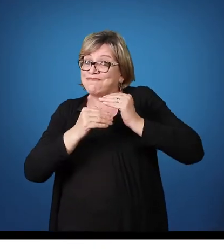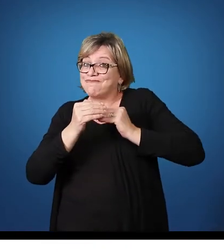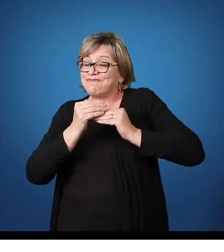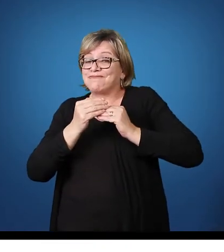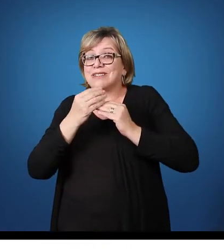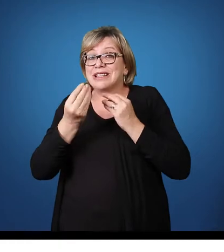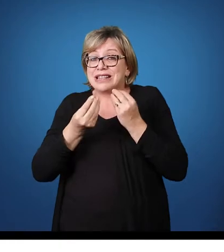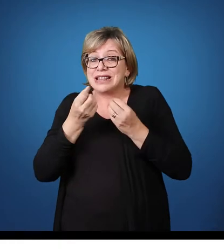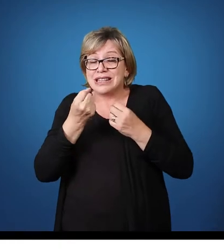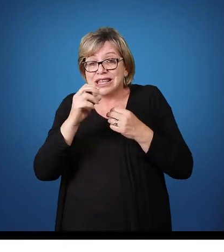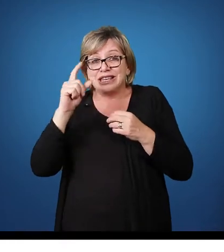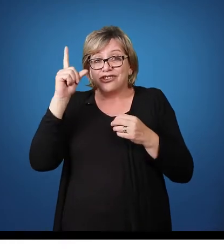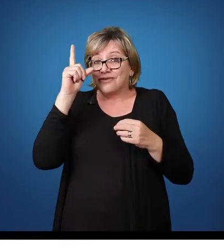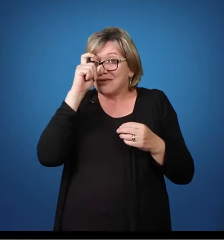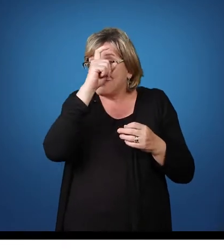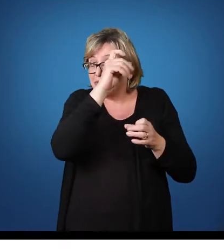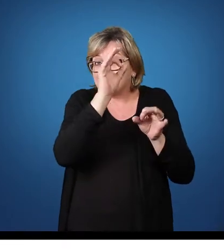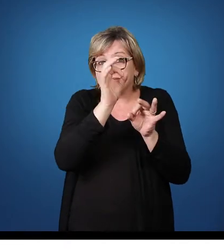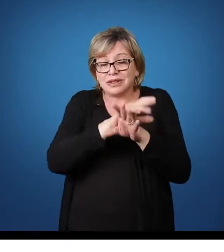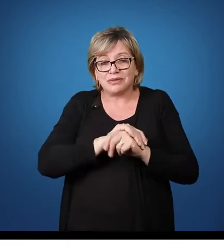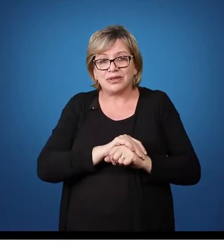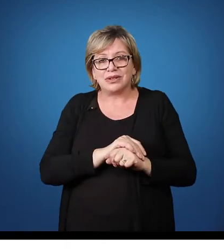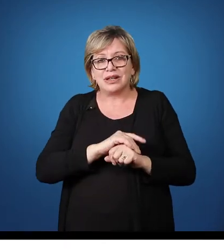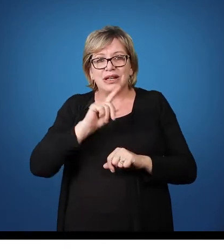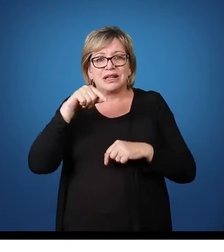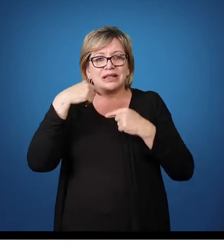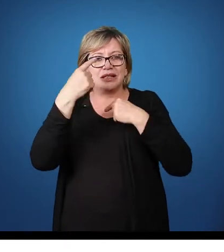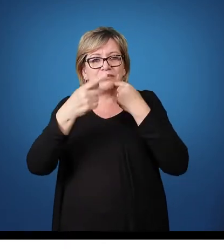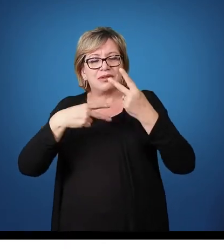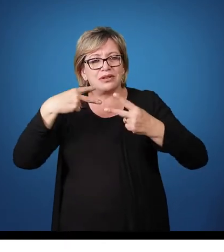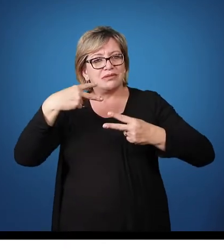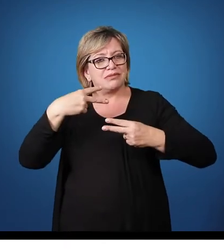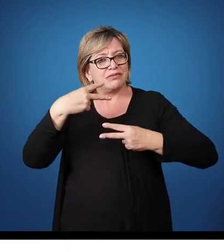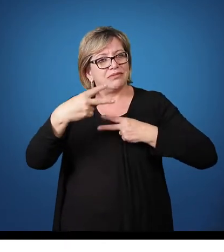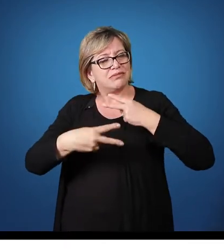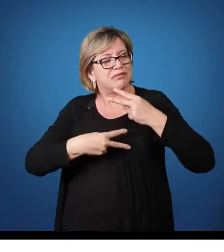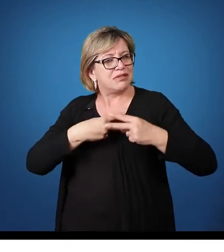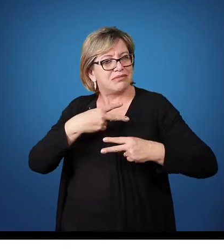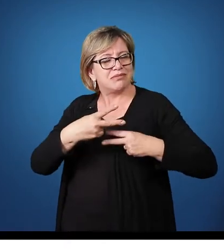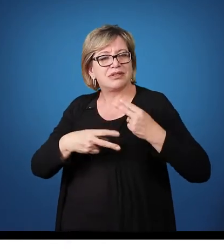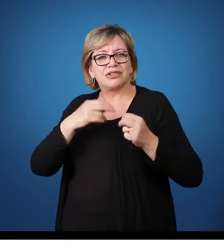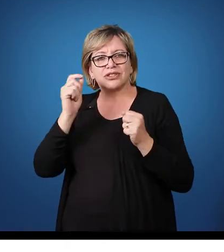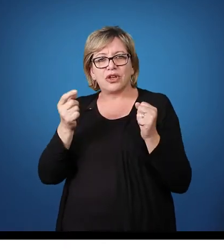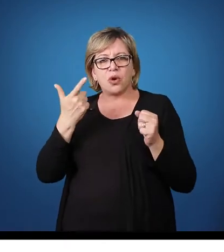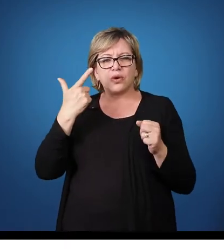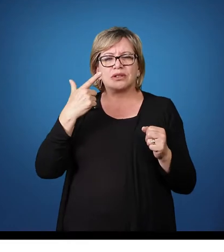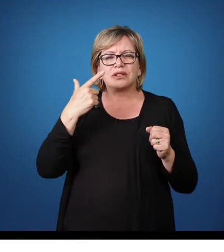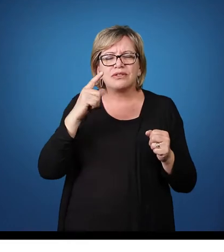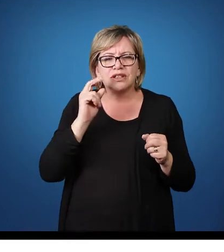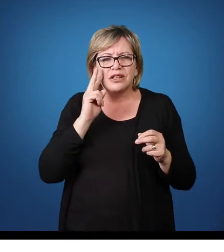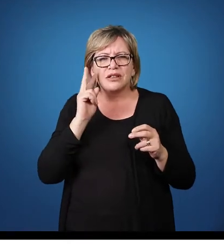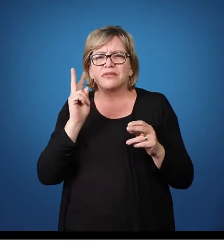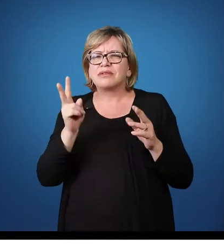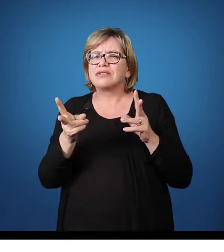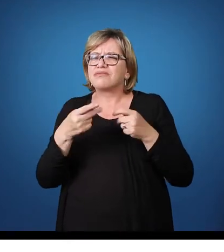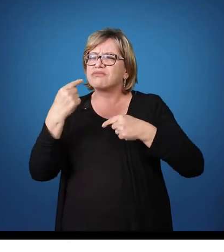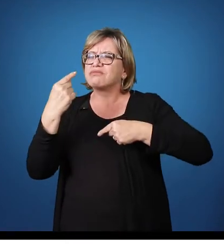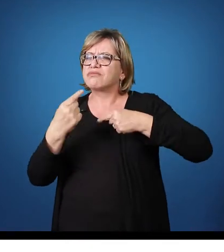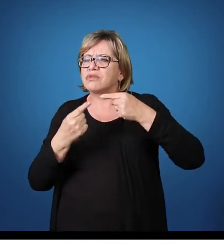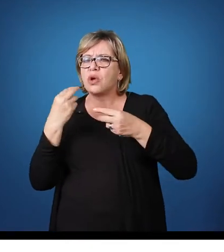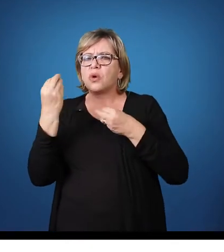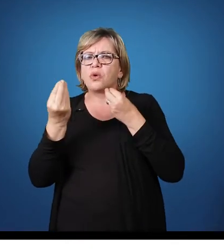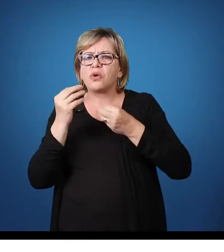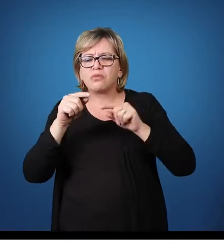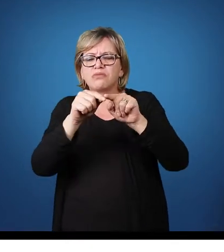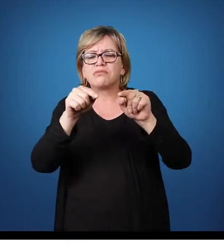foi suprida ou não. E depois, bimestralmente, a gente faz uma nova avaliação, retomando, ver como está o andamento da sala, como